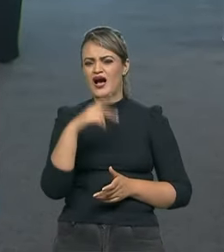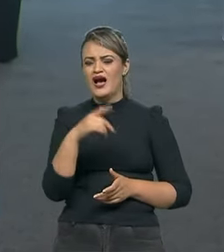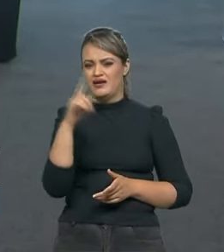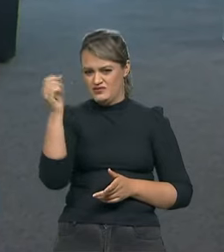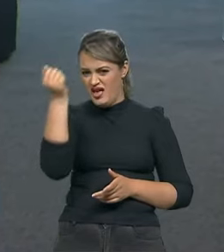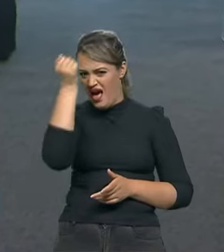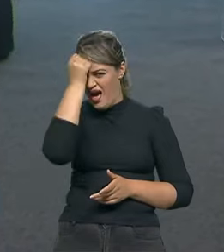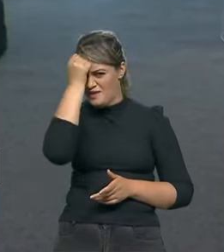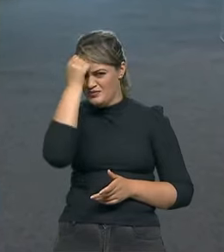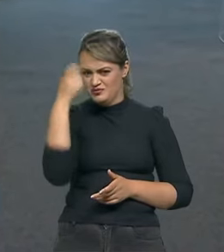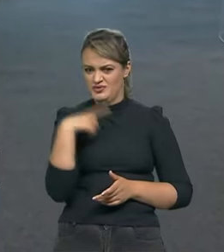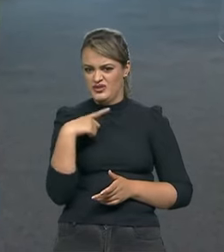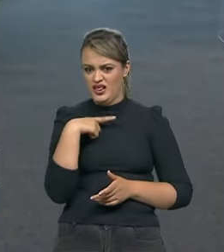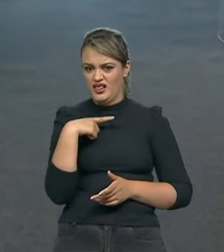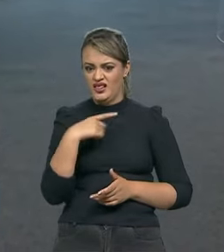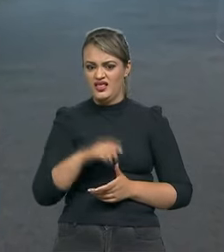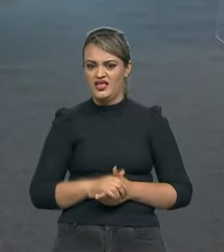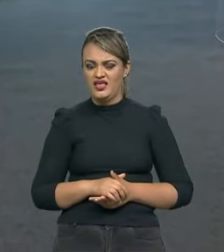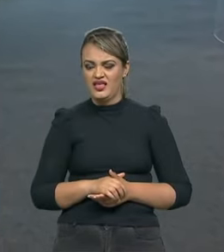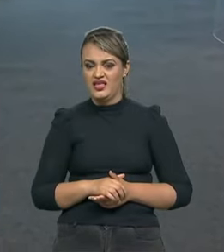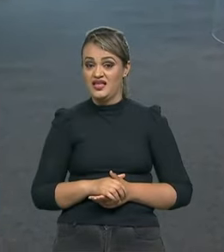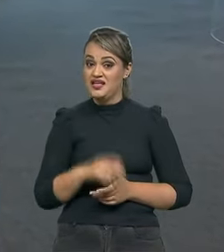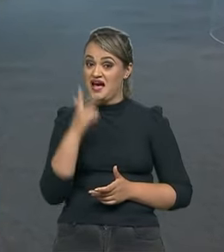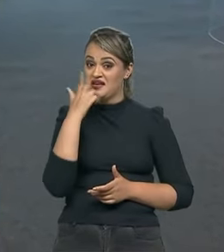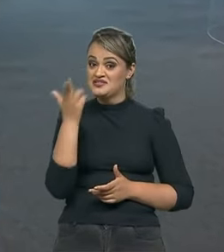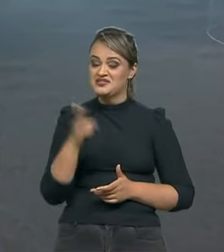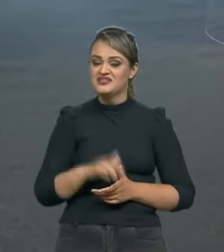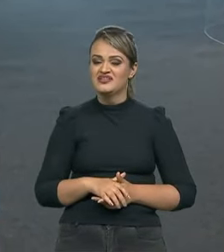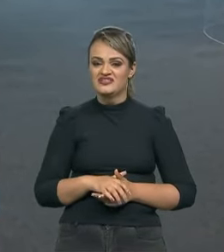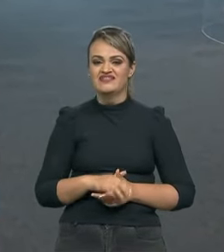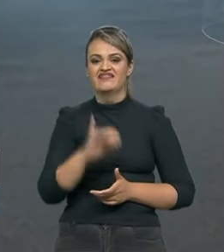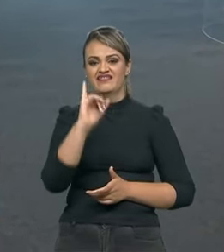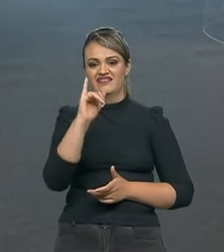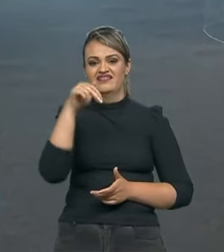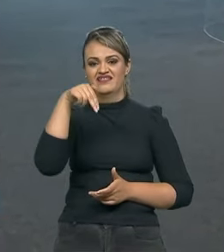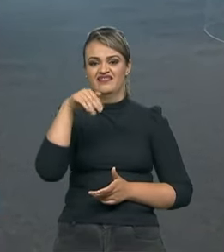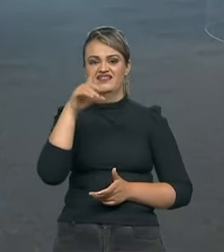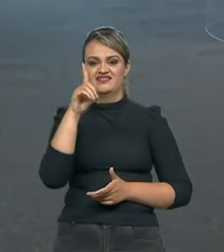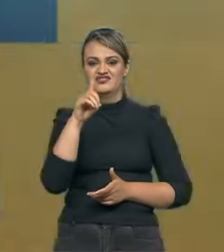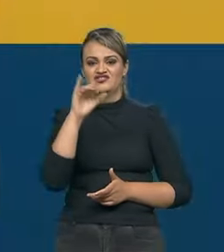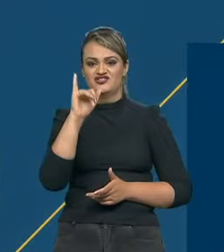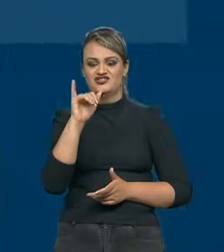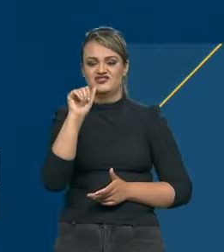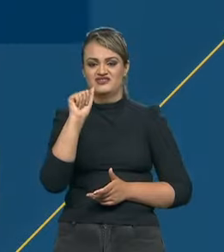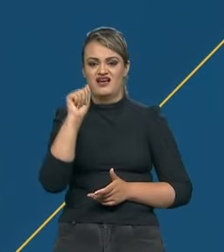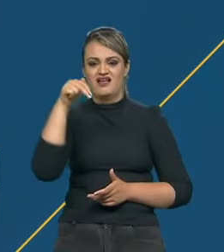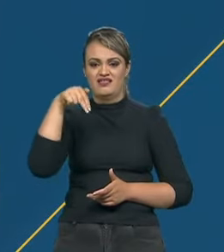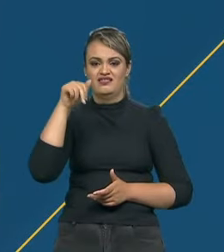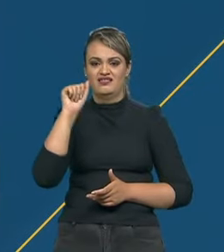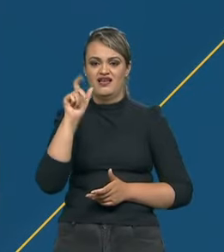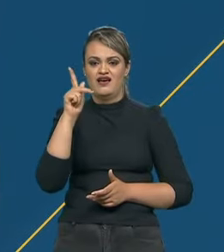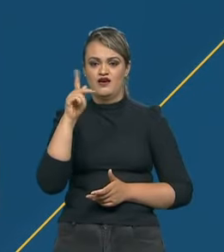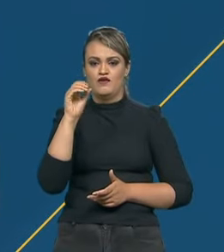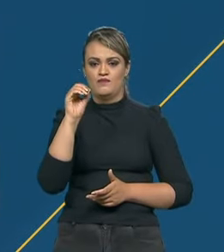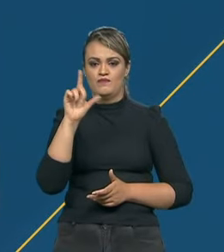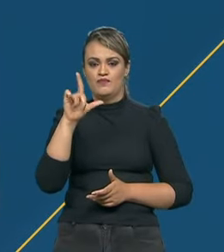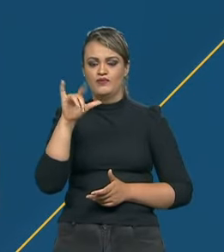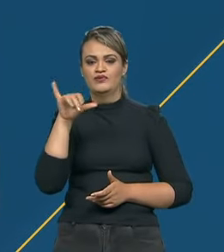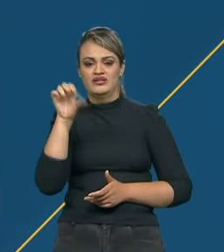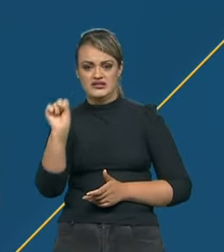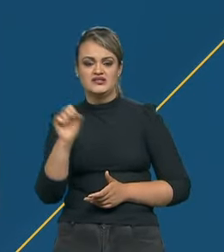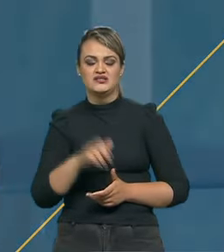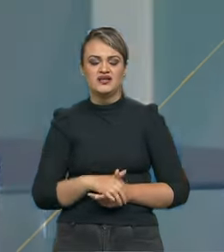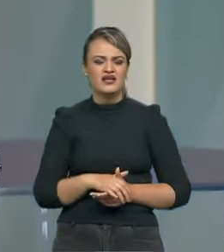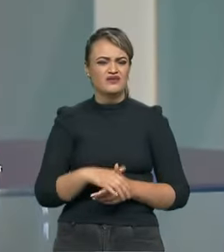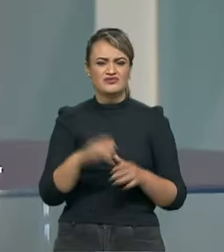nunca deveria ter entrado? Podemos chutar? Em Indianápolis. Eu tinha parado de correr, estava montando